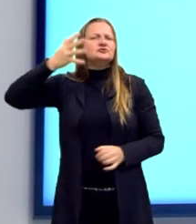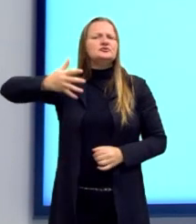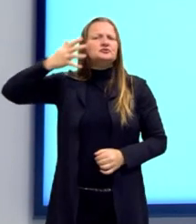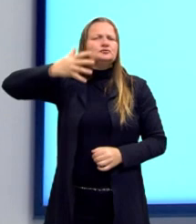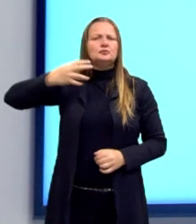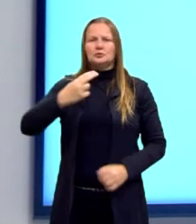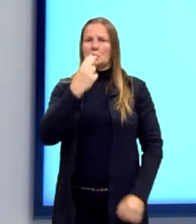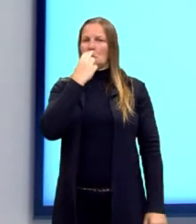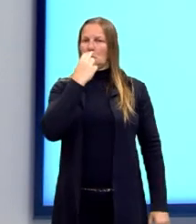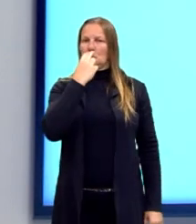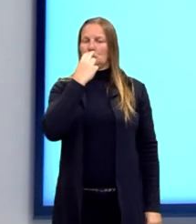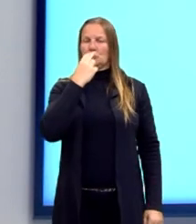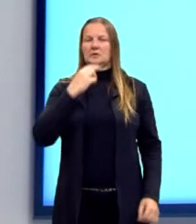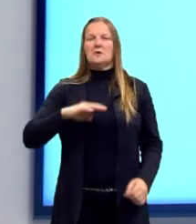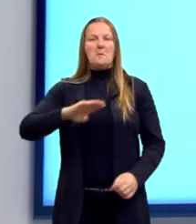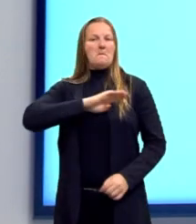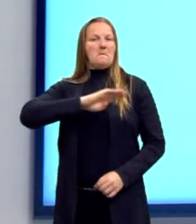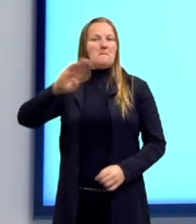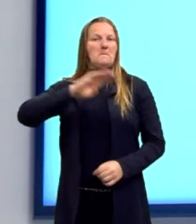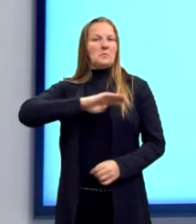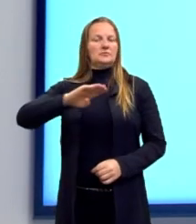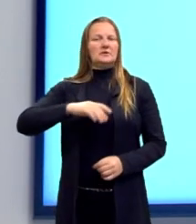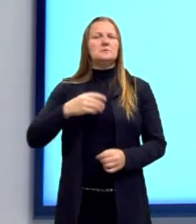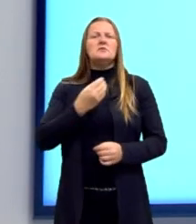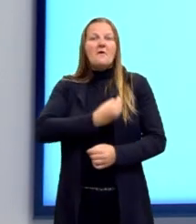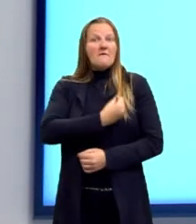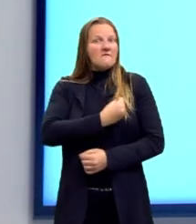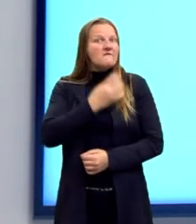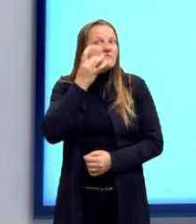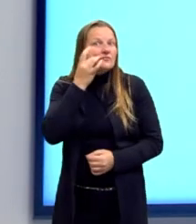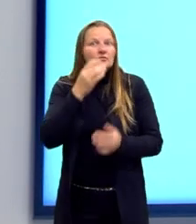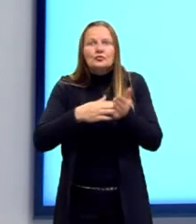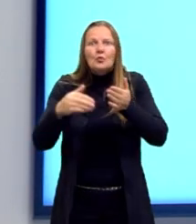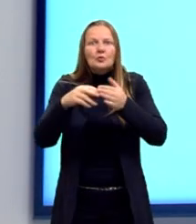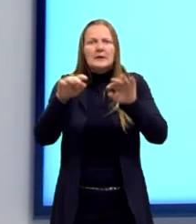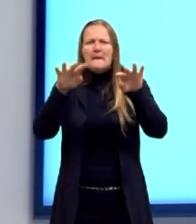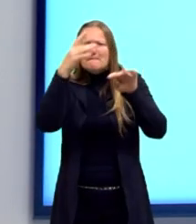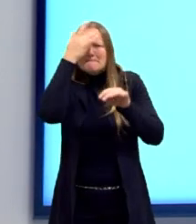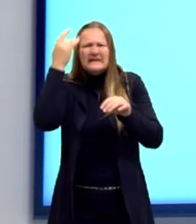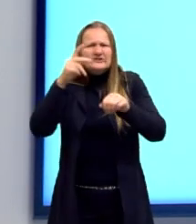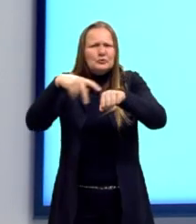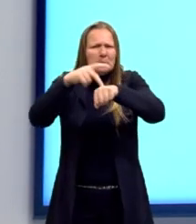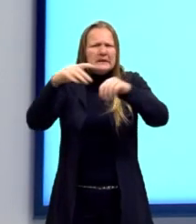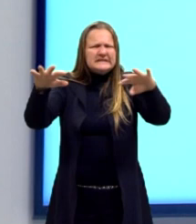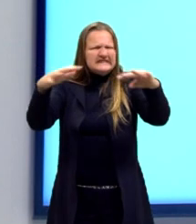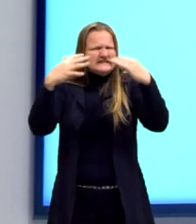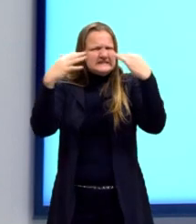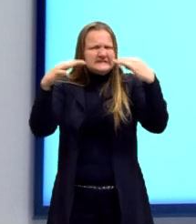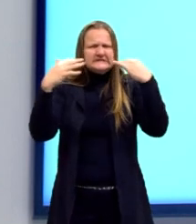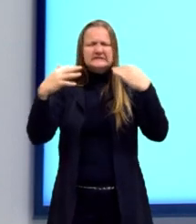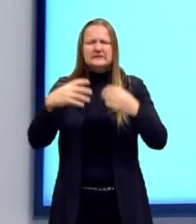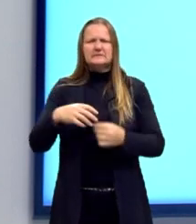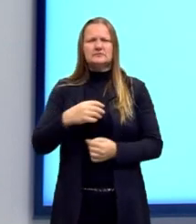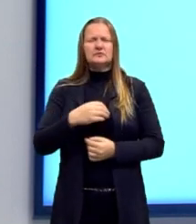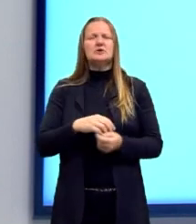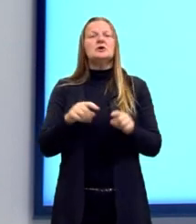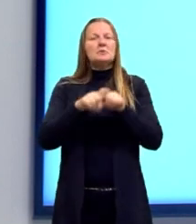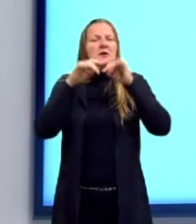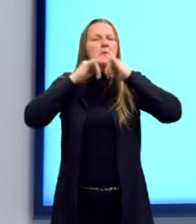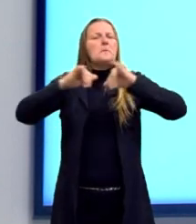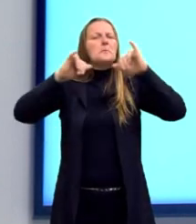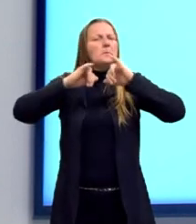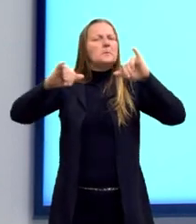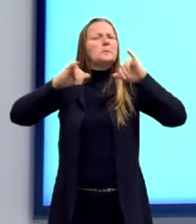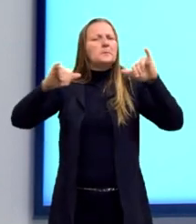Hitler, do Mussolini, ao vivo, para todo o país. A propaganda foi um instrumento nazifascista, né,